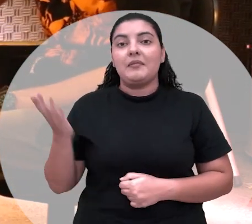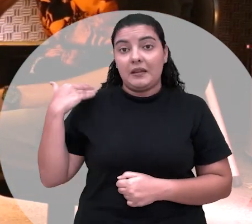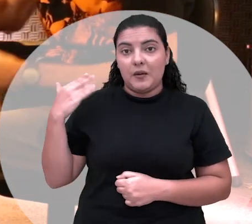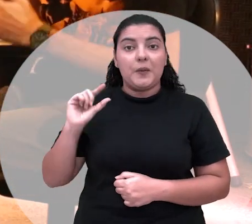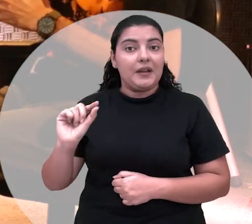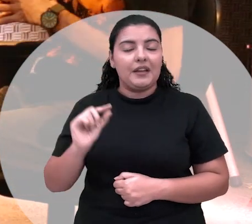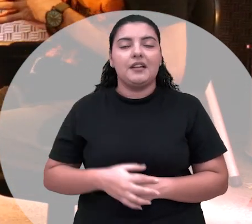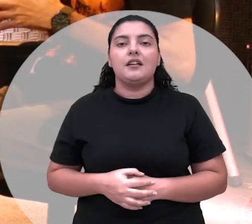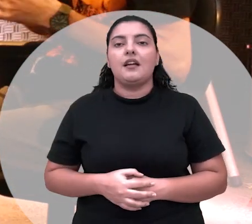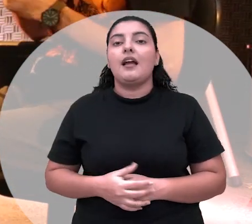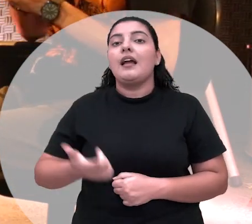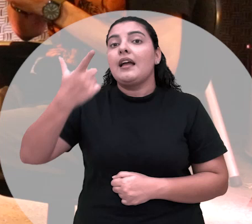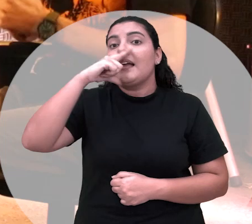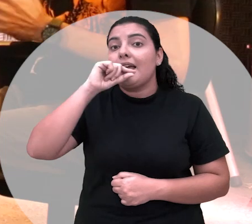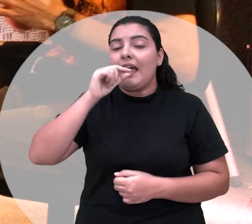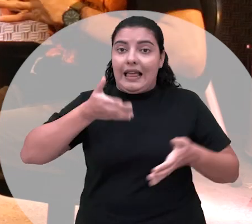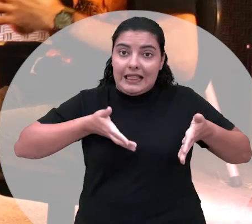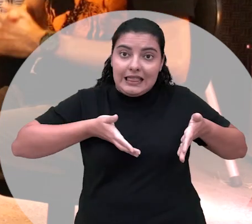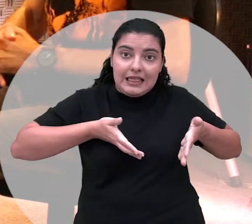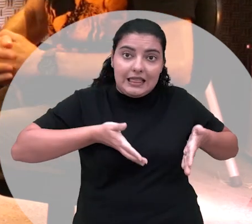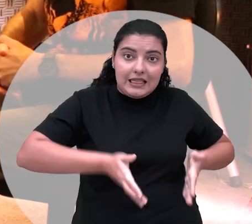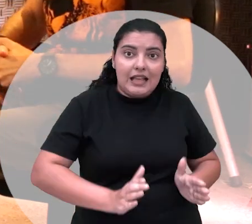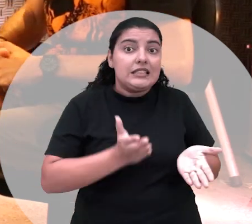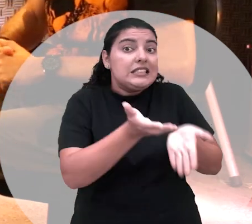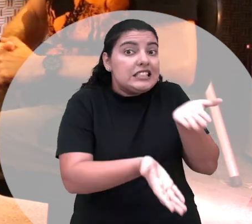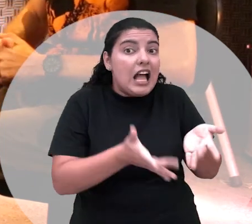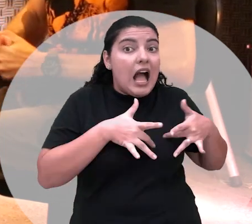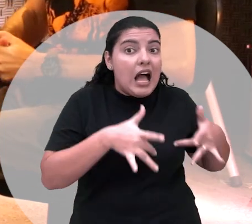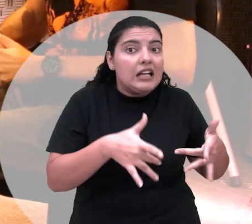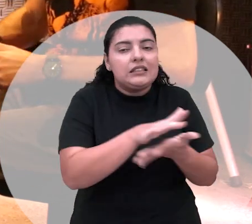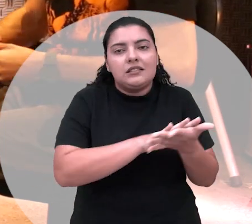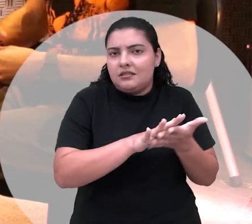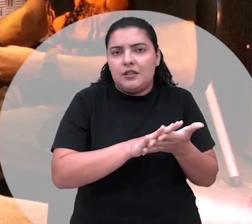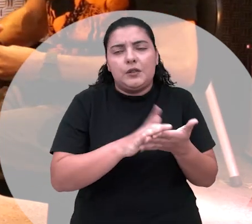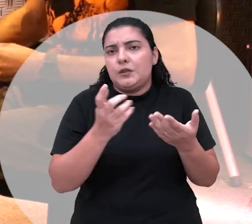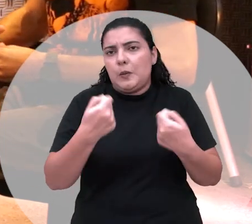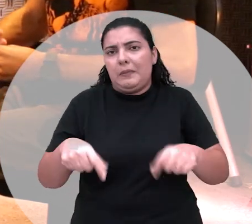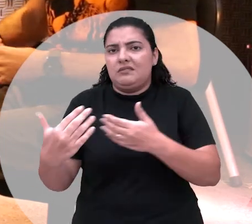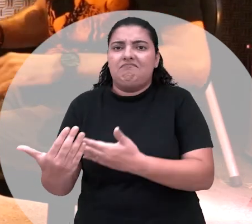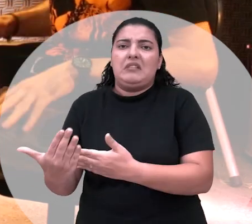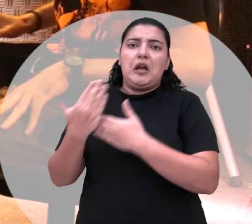olha quem não nasceu pra servir não merece ser servido